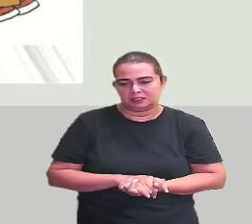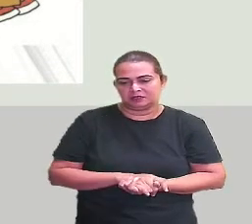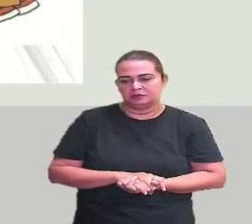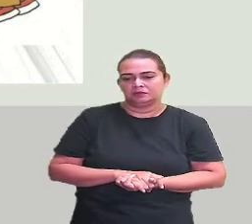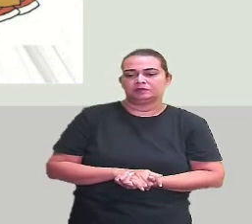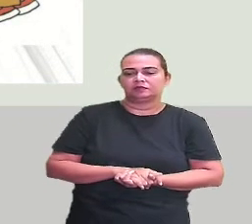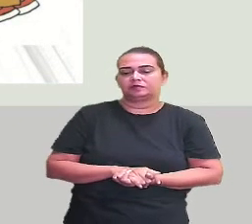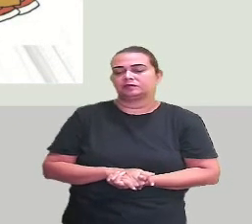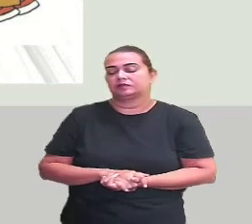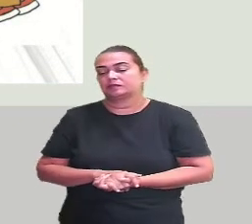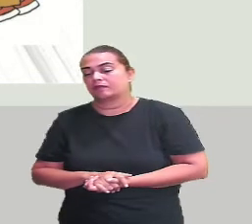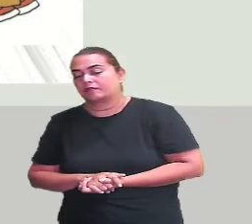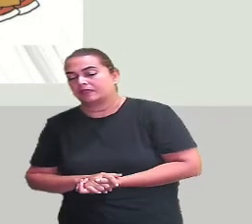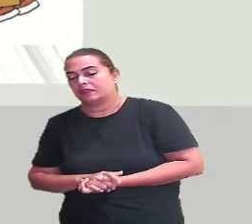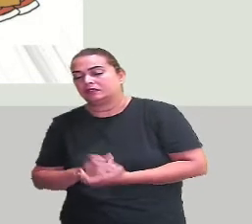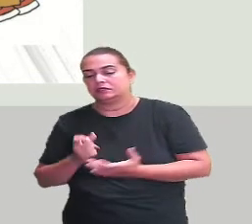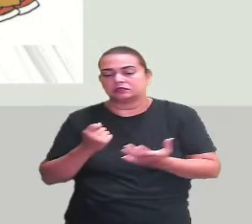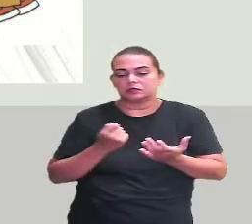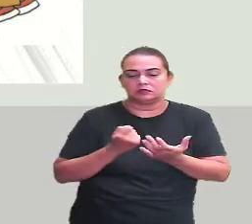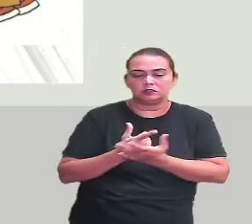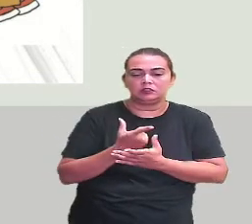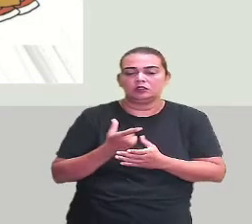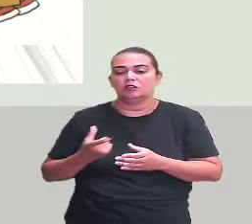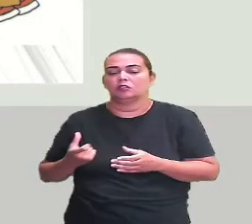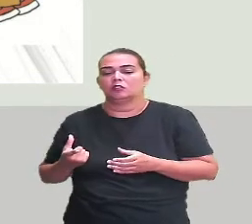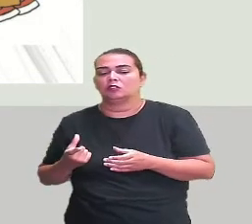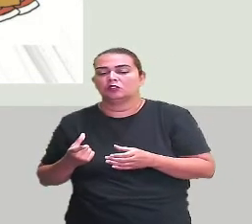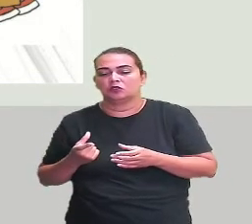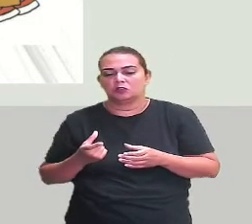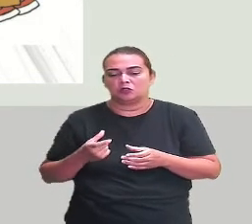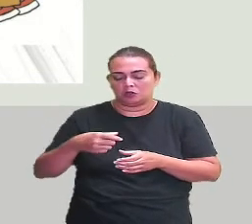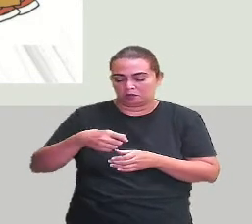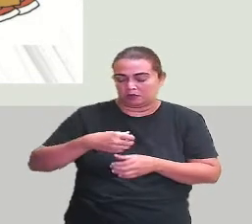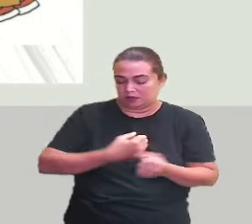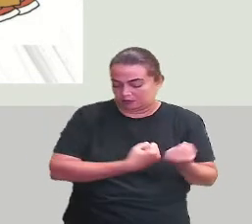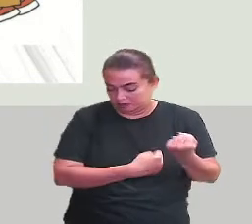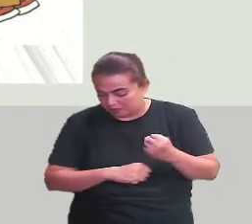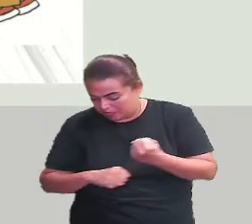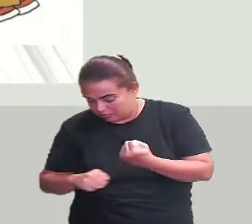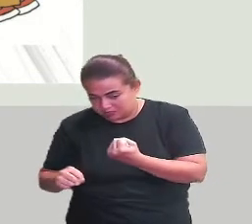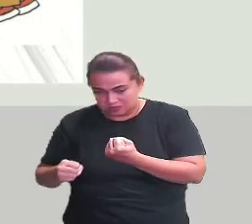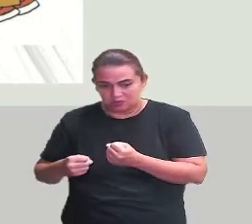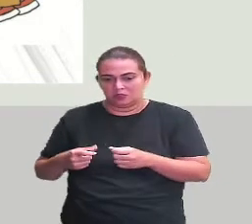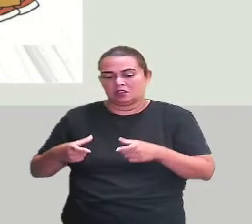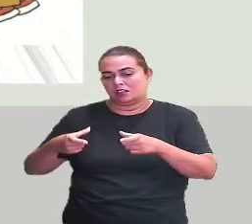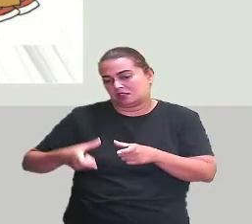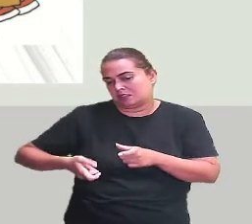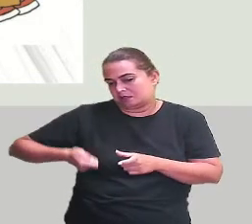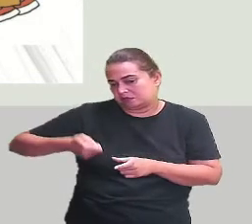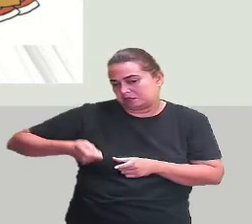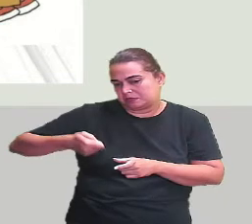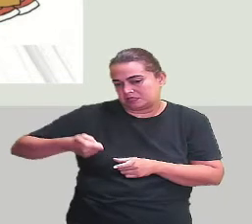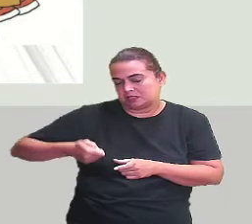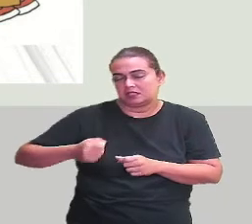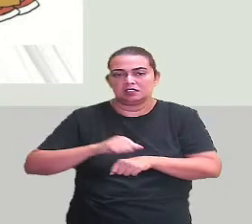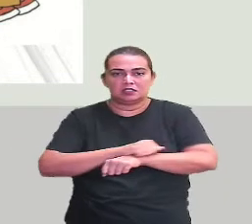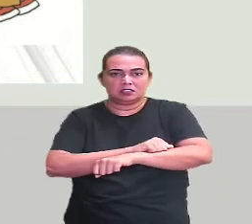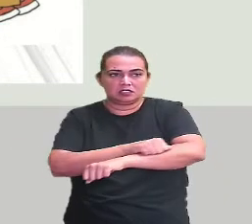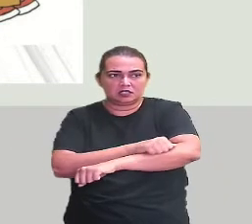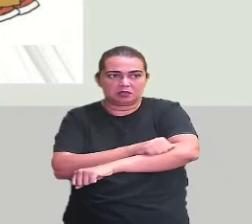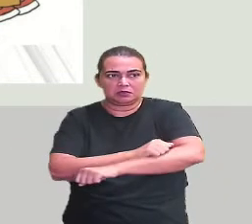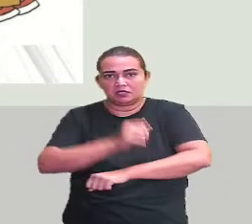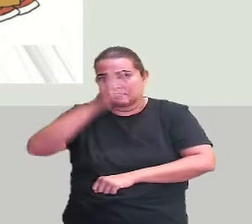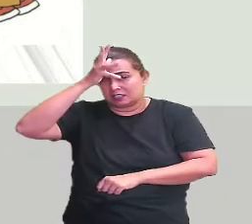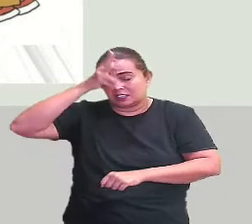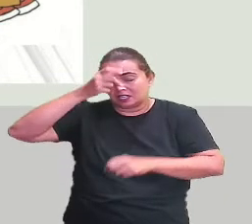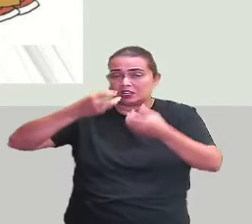Compra latas, compra doces, compra vassouras e panelas. E sabonetes e frangos e